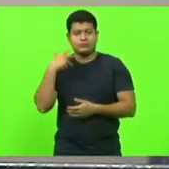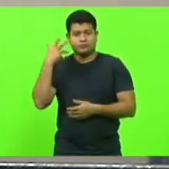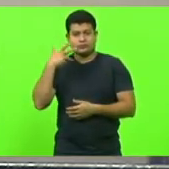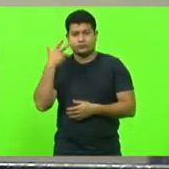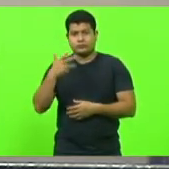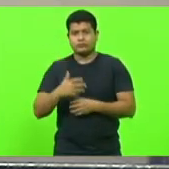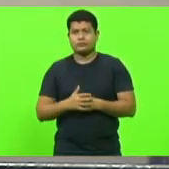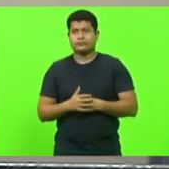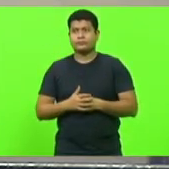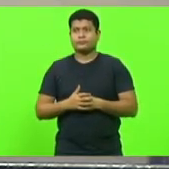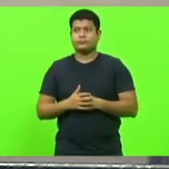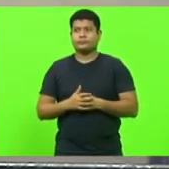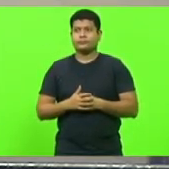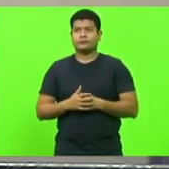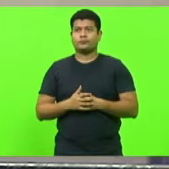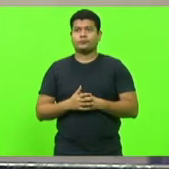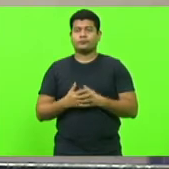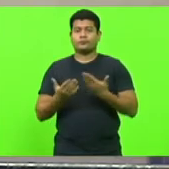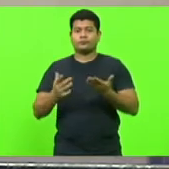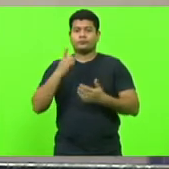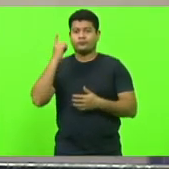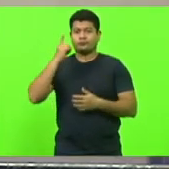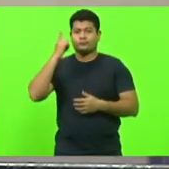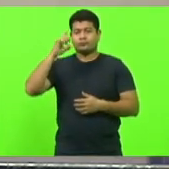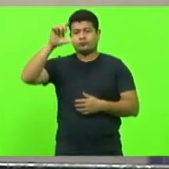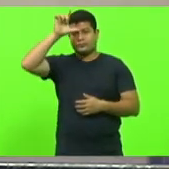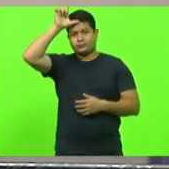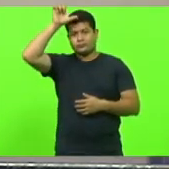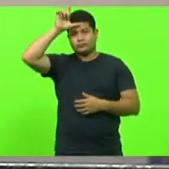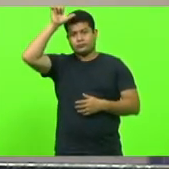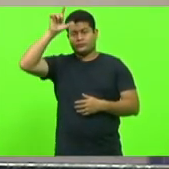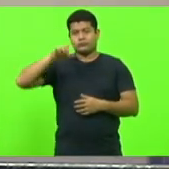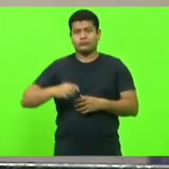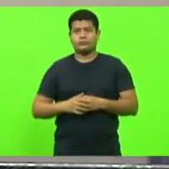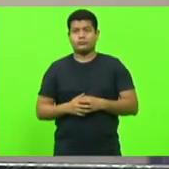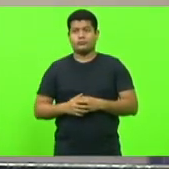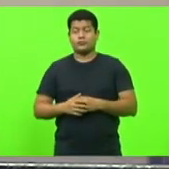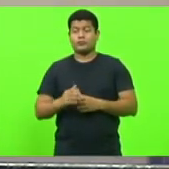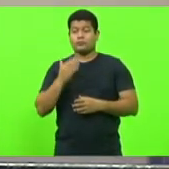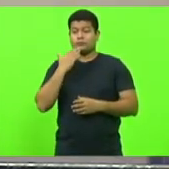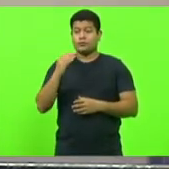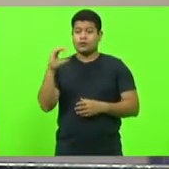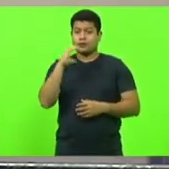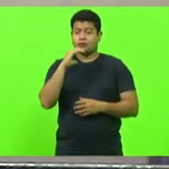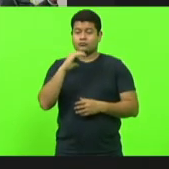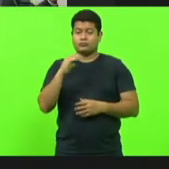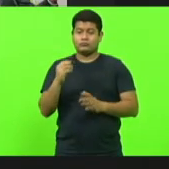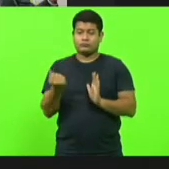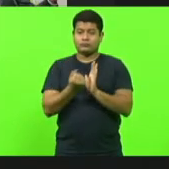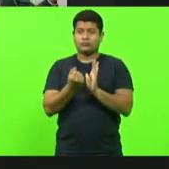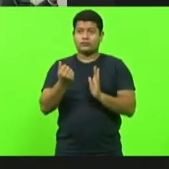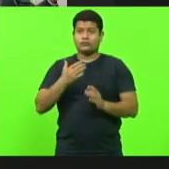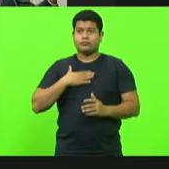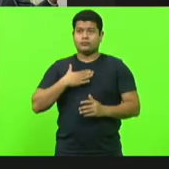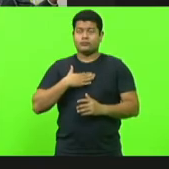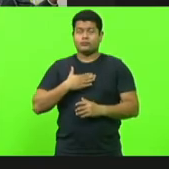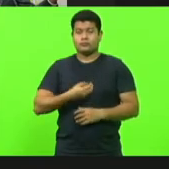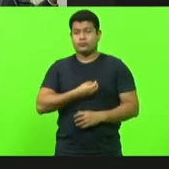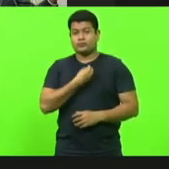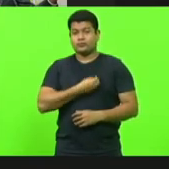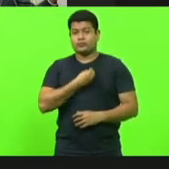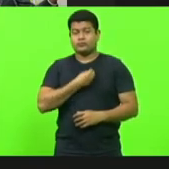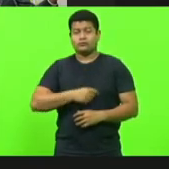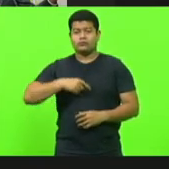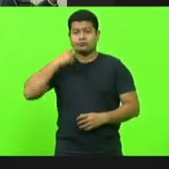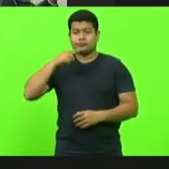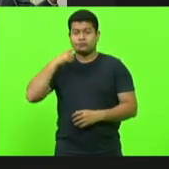Presidente. Deputado Lima. Só por gentileza, pedir para a Vossa Excelência registrar a presença desse deputado aqui. Não estou conseguindo